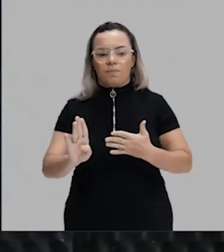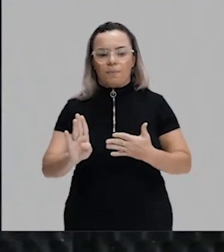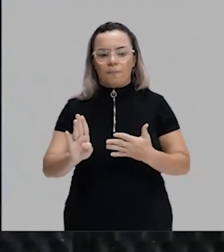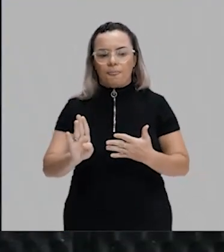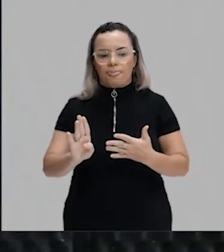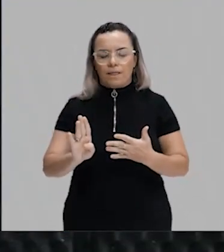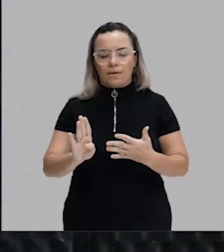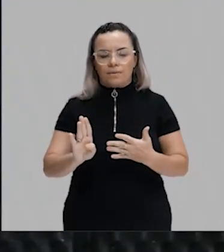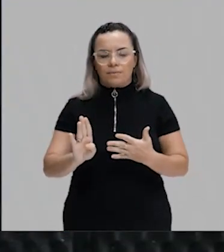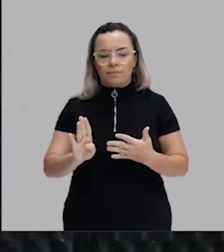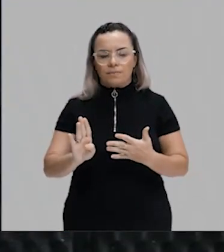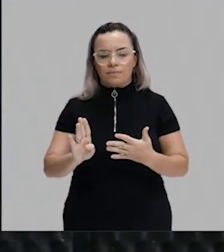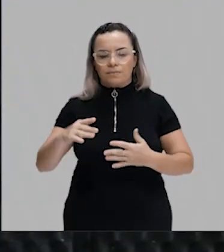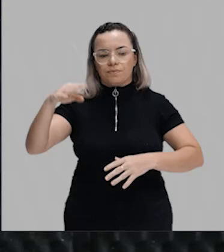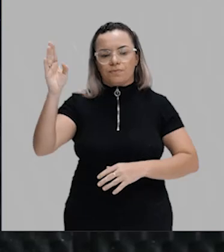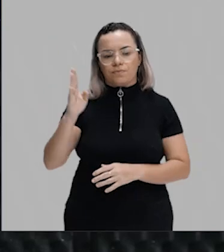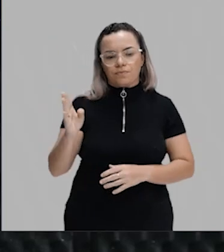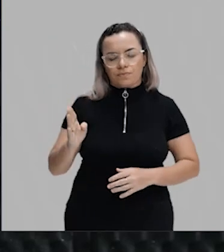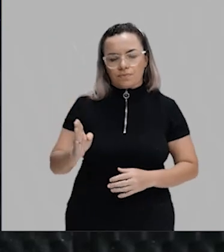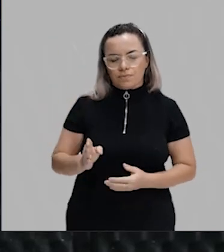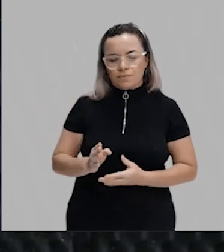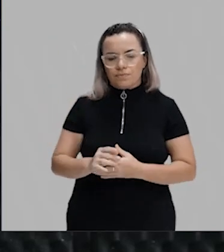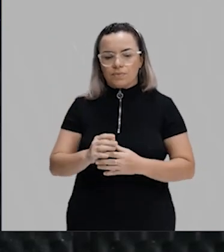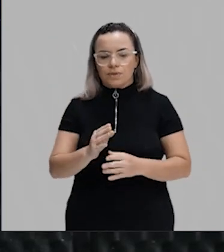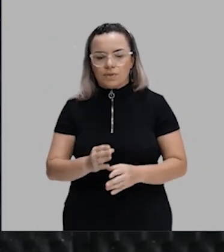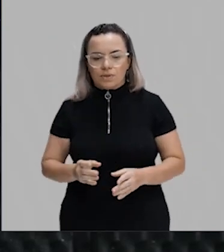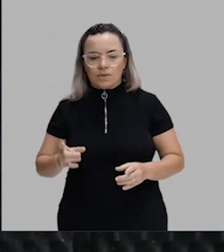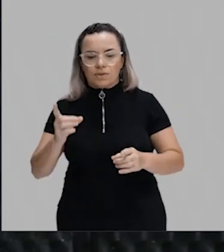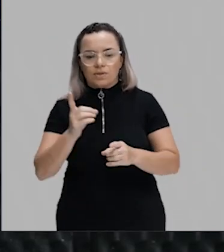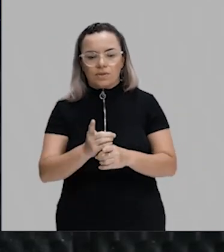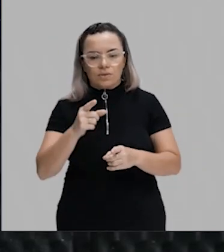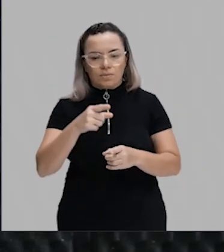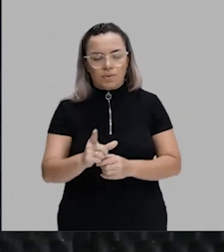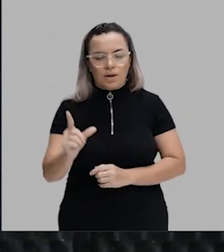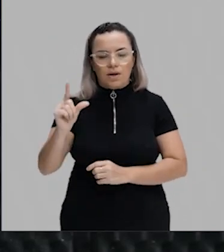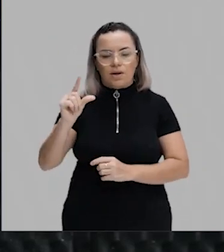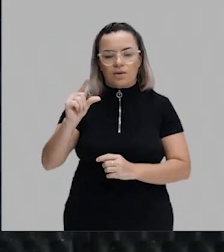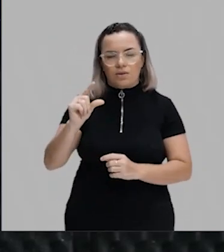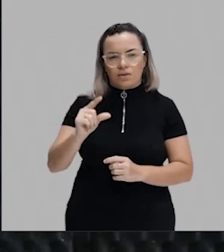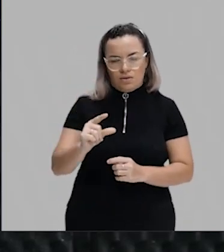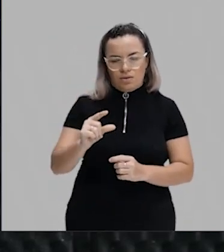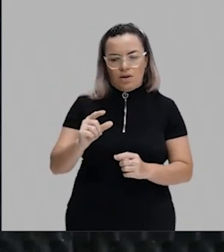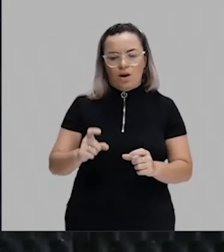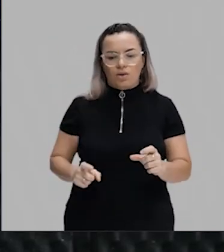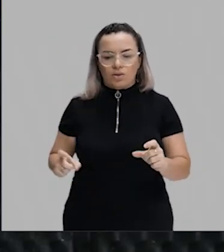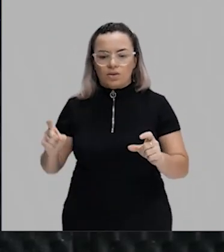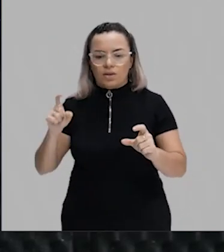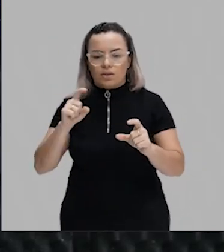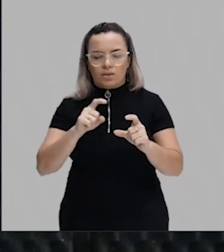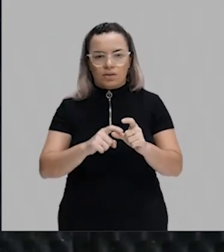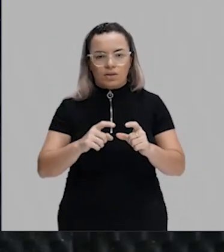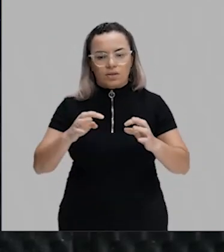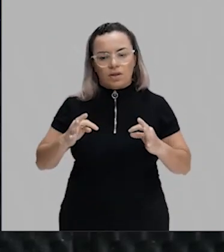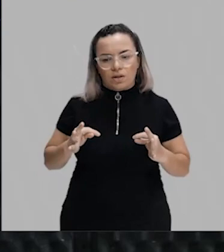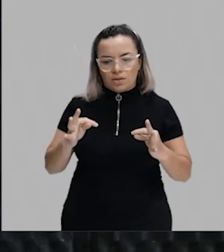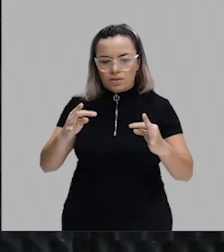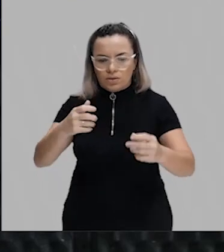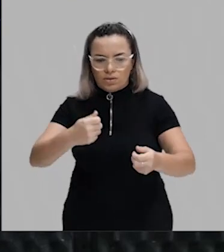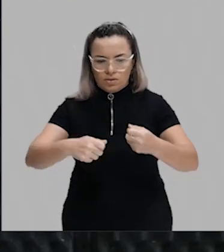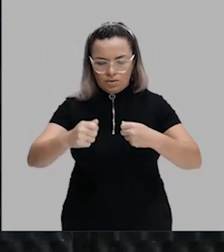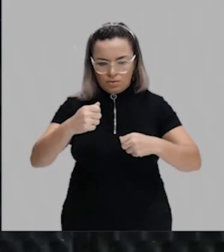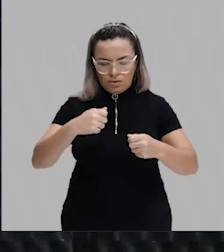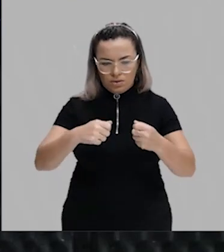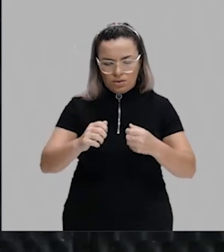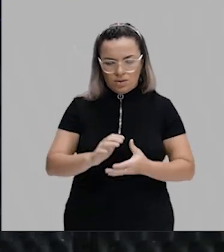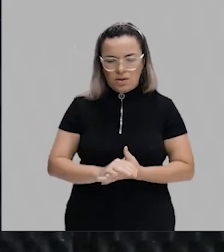Brasil se encontra com baixo grau de dependência tecnológica e econômica. E com fragilidade comercial às